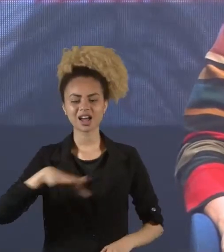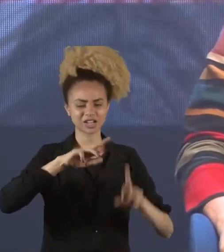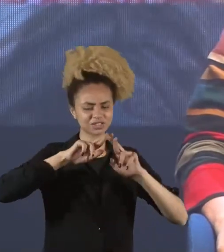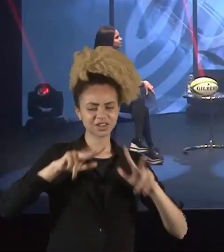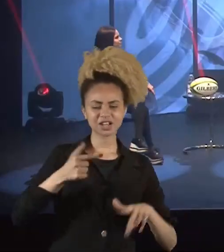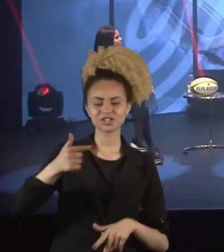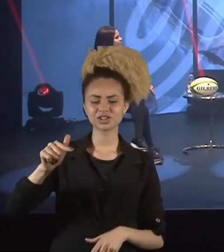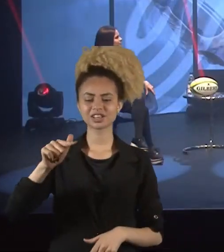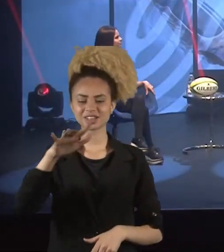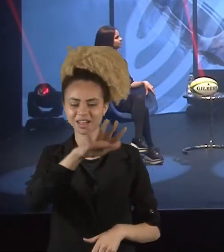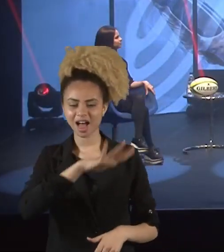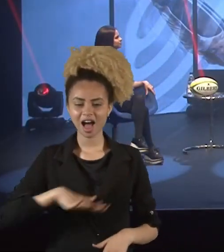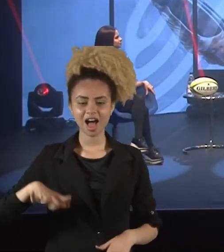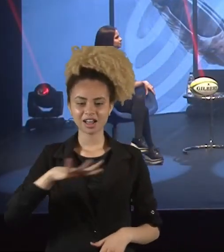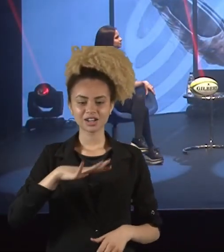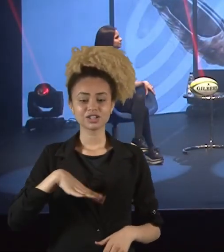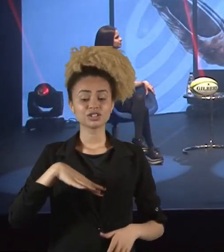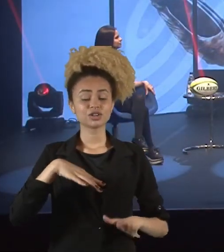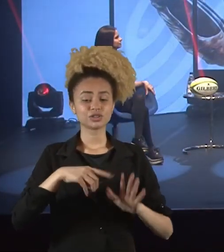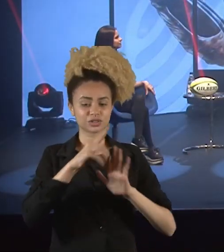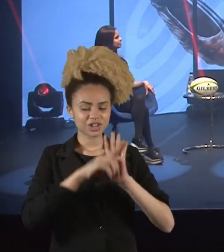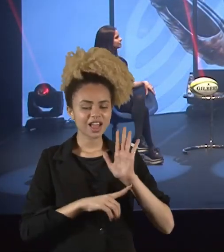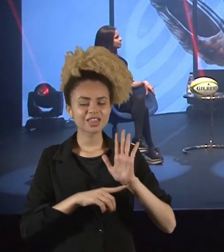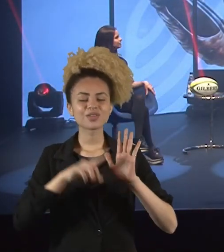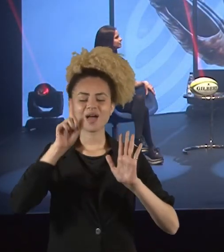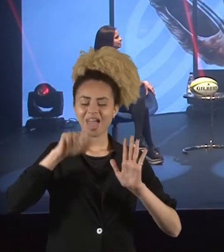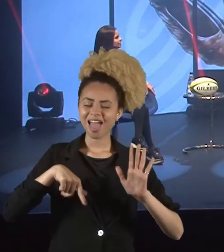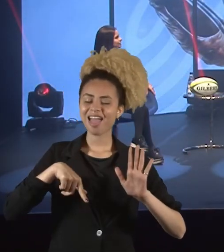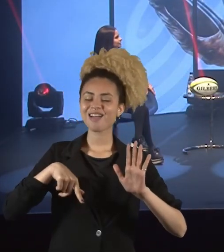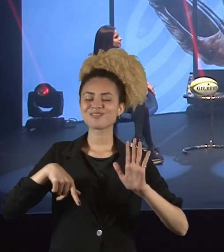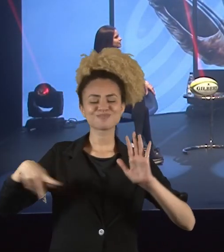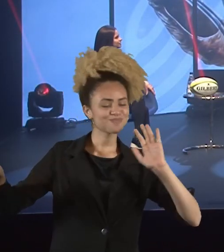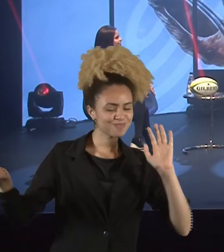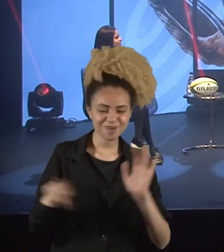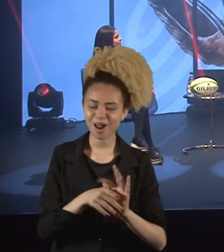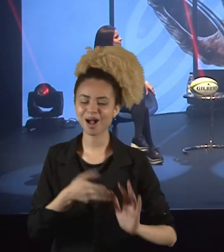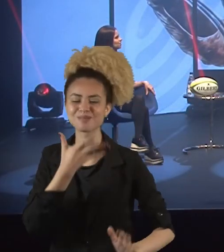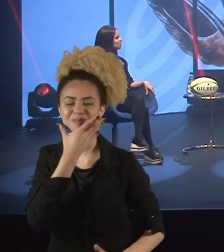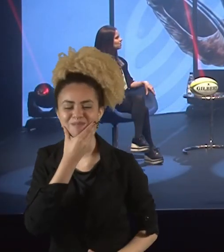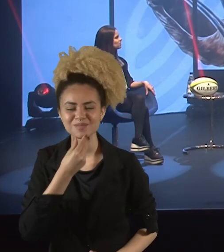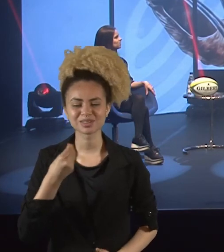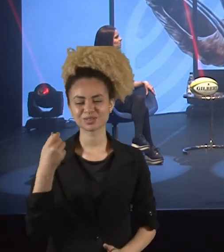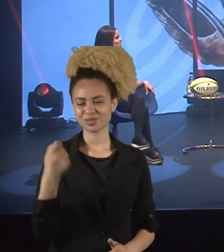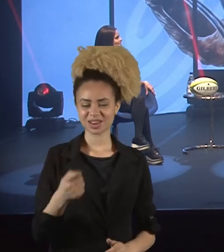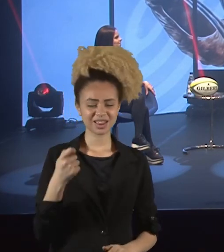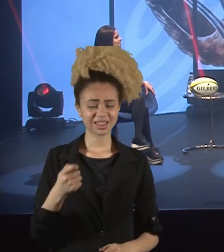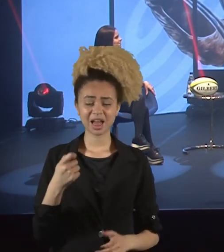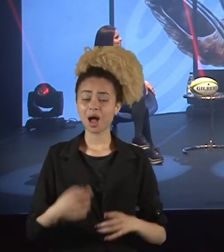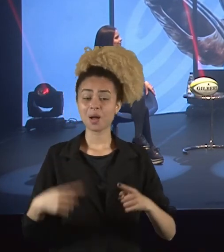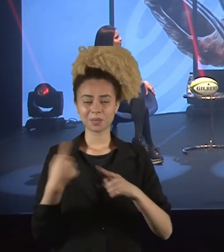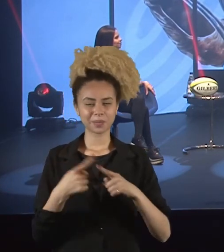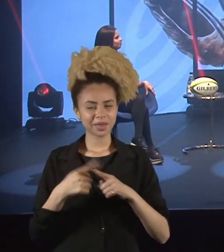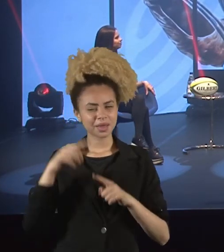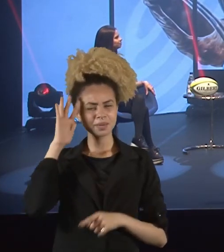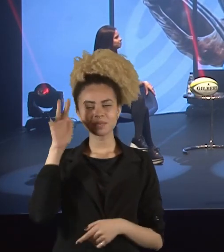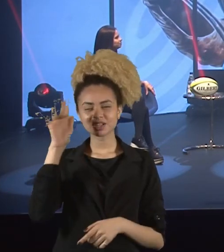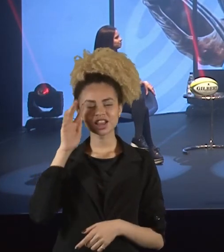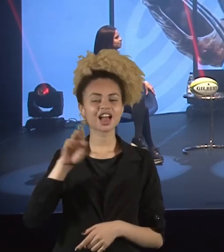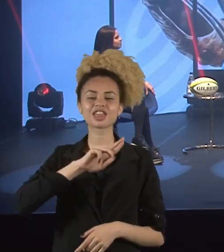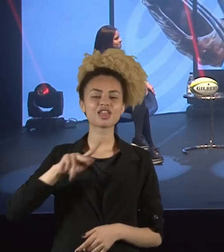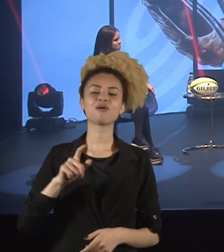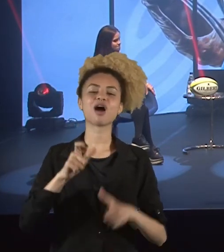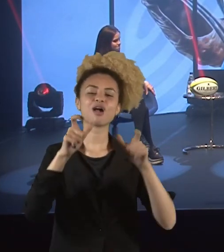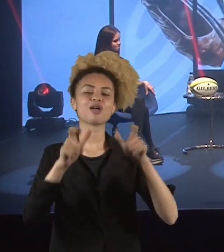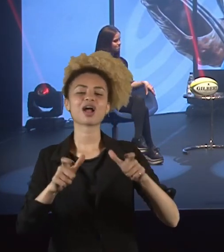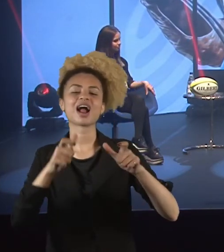outras áreas do direito, ele é uma área extremamente masculina, extremamente hostil, porque imagine que não é lugar de